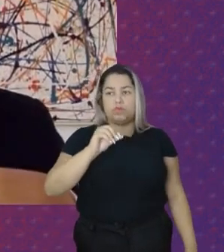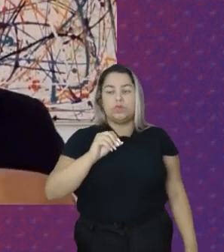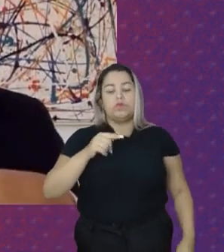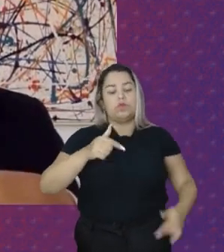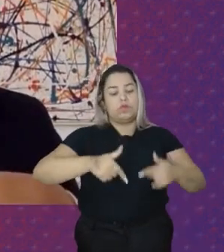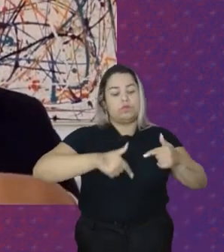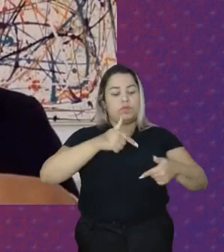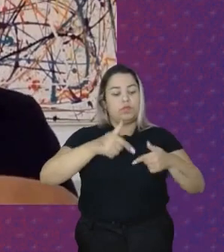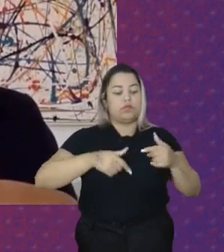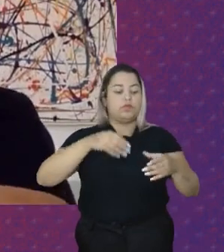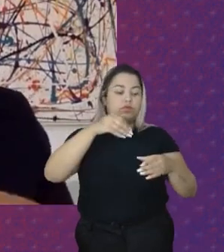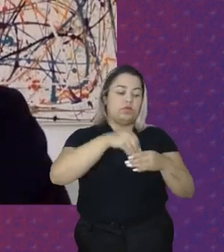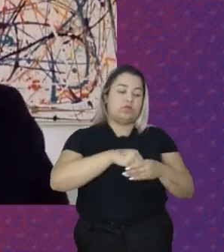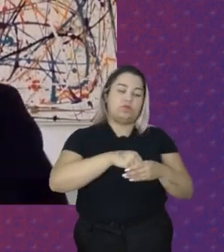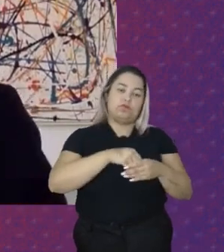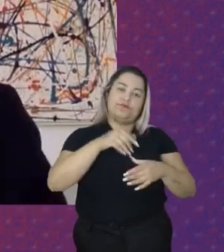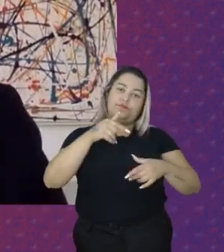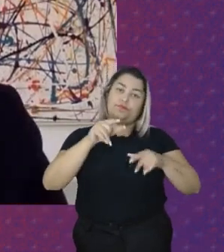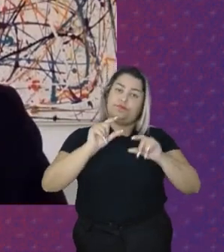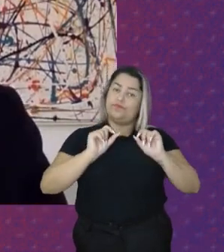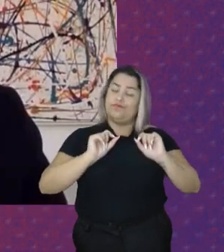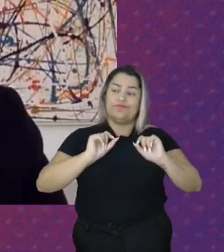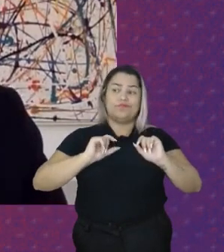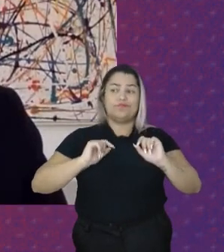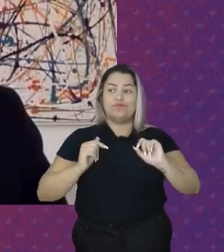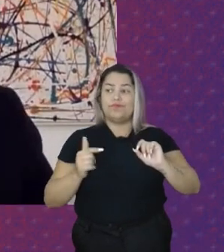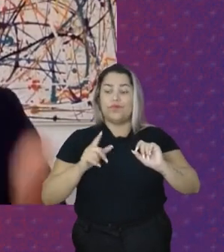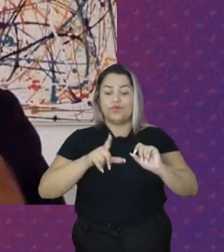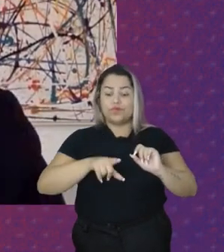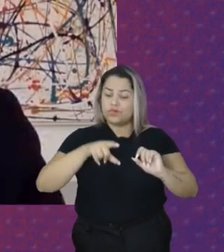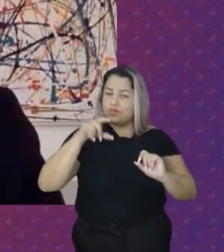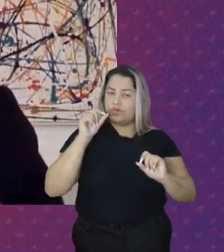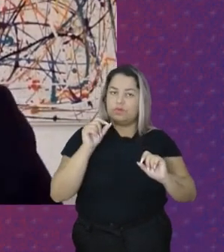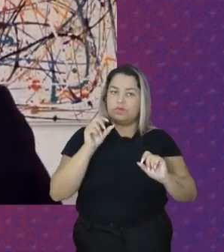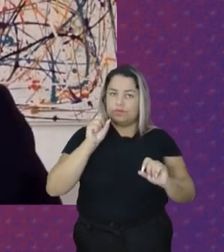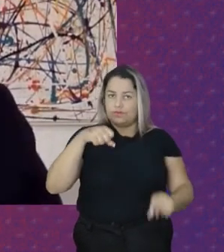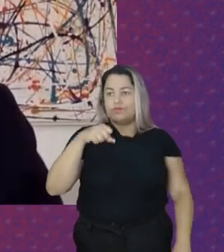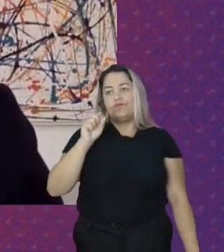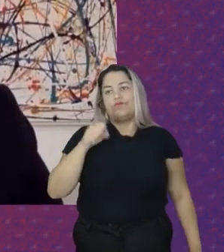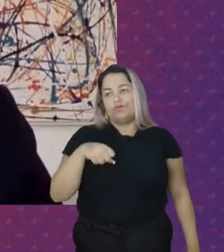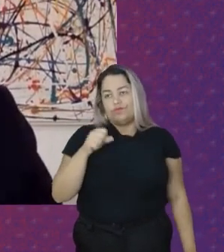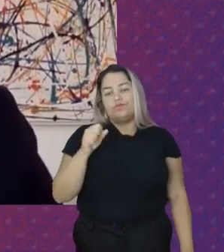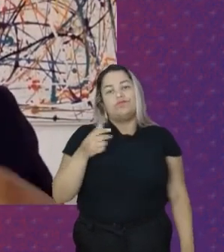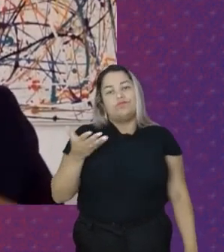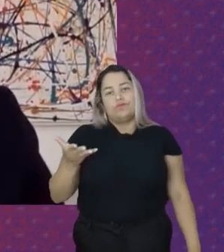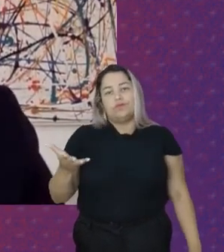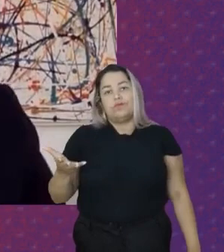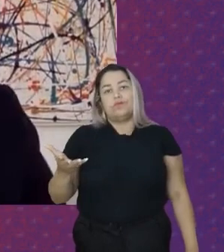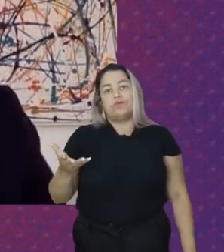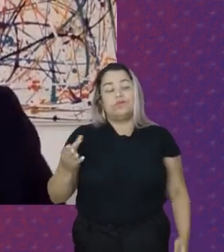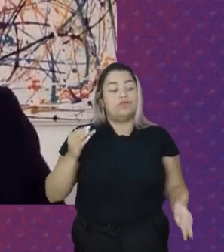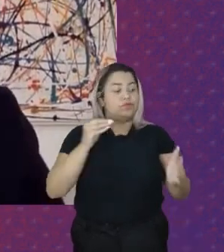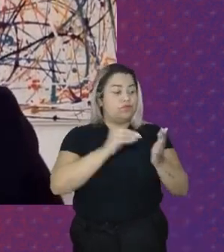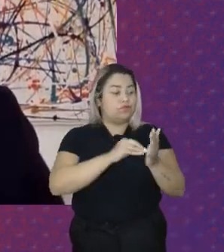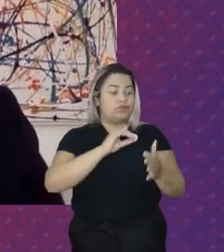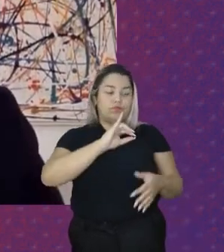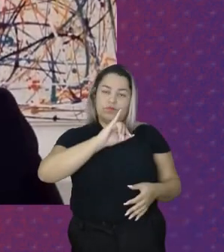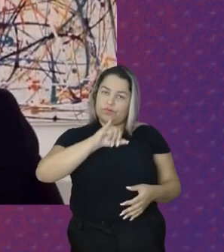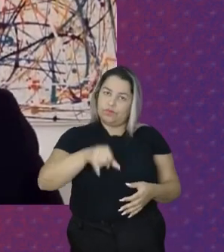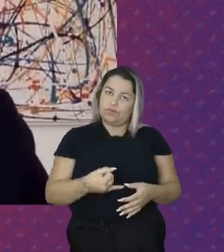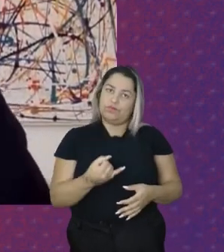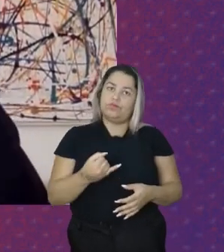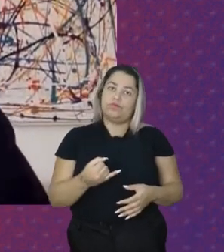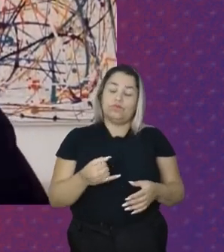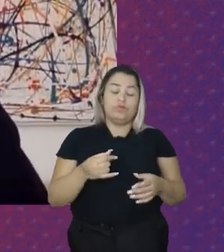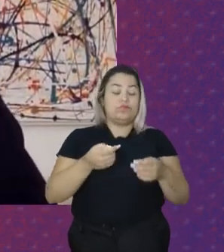Das trabalhadoras Domésticas Não fazem Por escolha E sim Como consequência Da falta De oportunidades